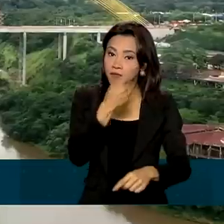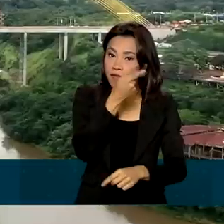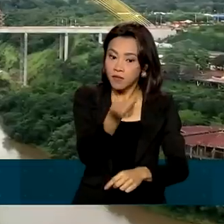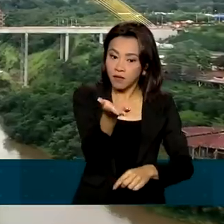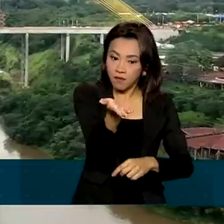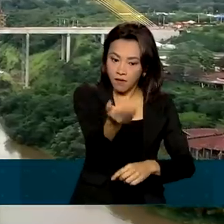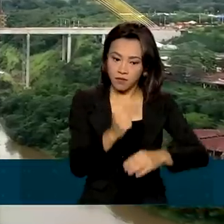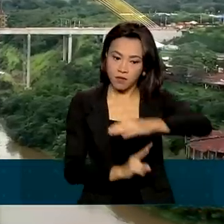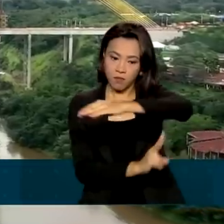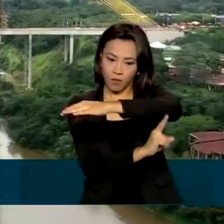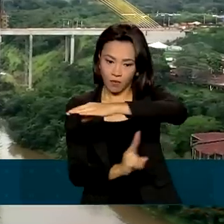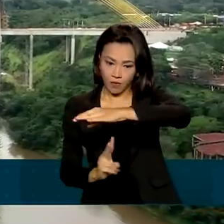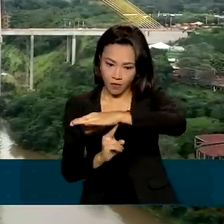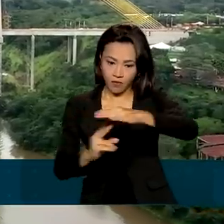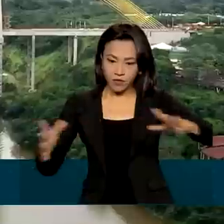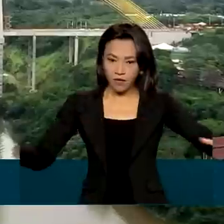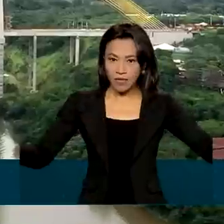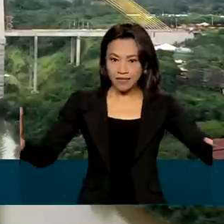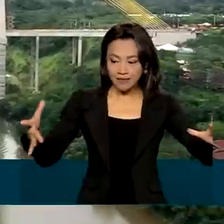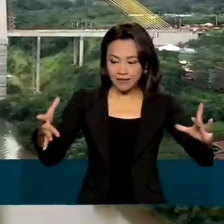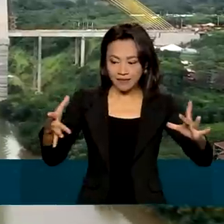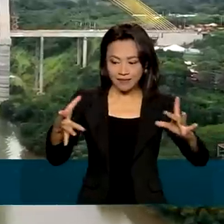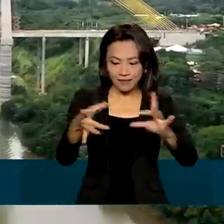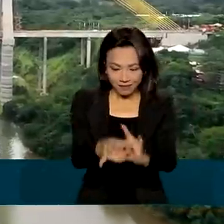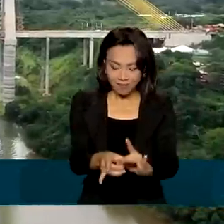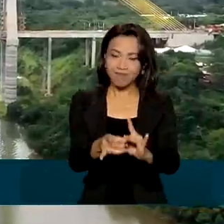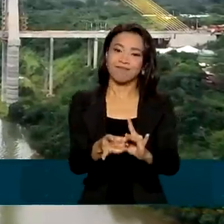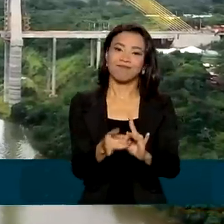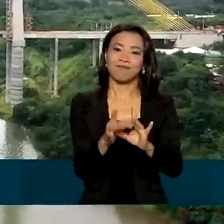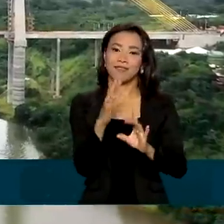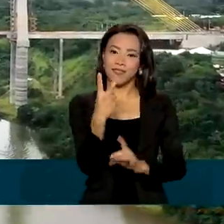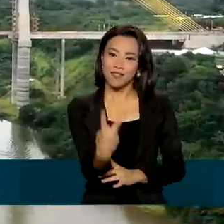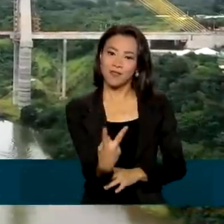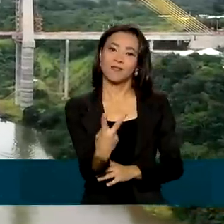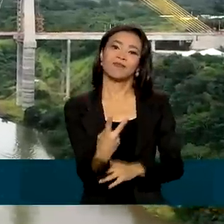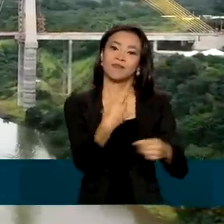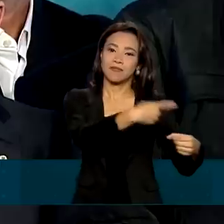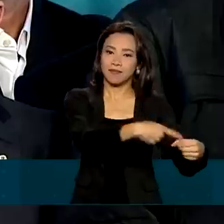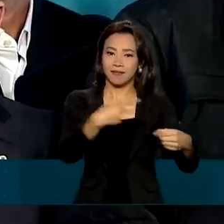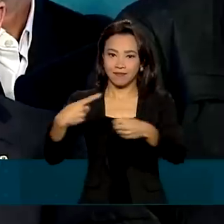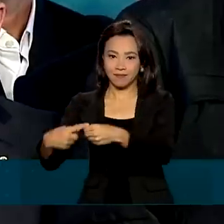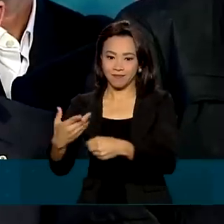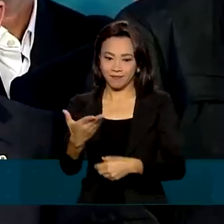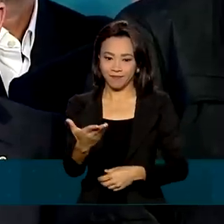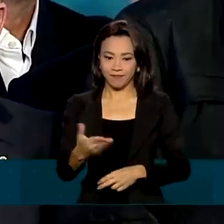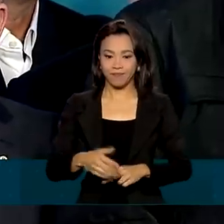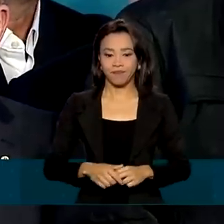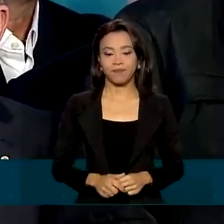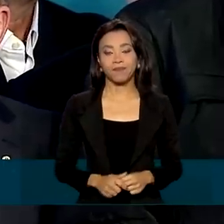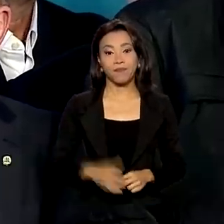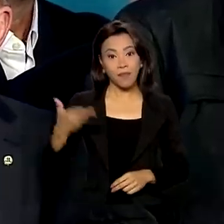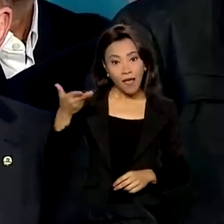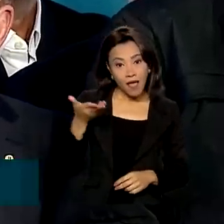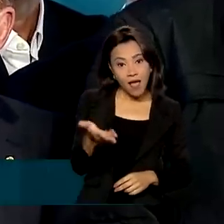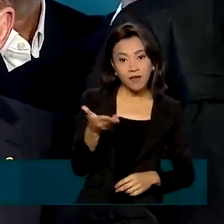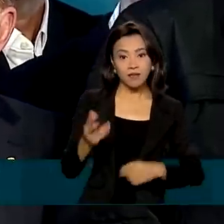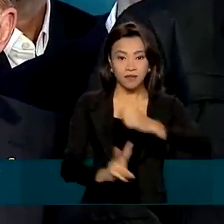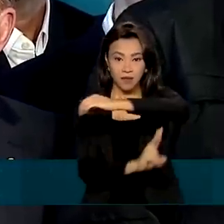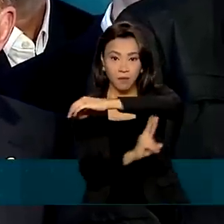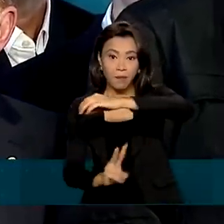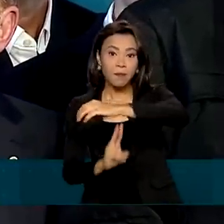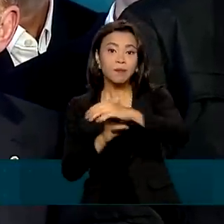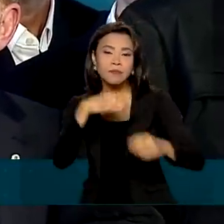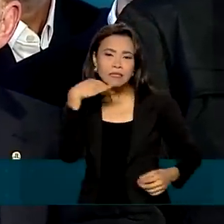-Paraguai, que vai conectar Foz do Iguaçu à cidade paraguaia presidente Franco. E aqui, essa ponte tão importante,